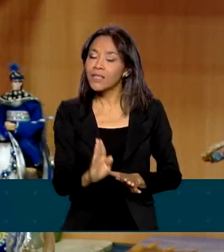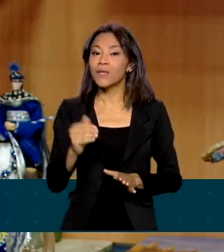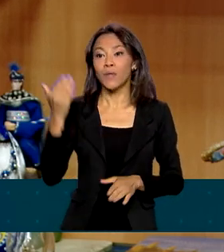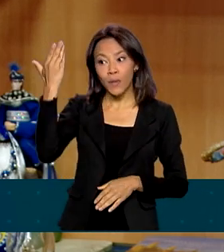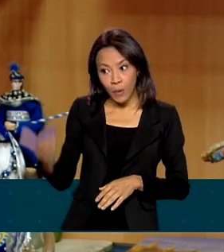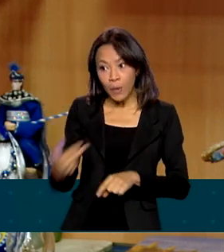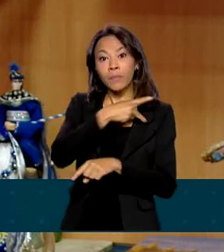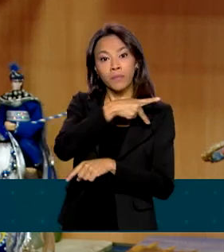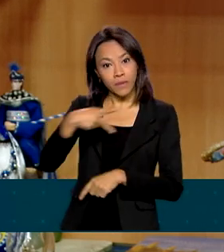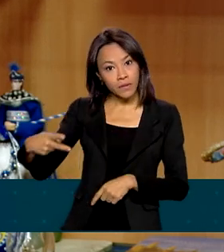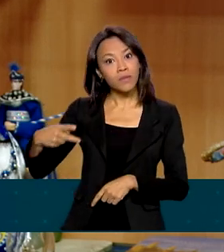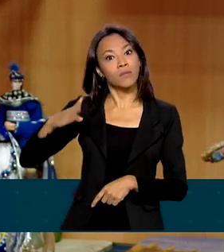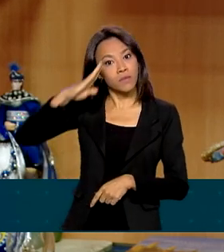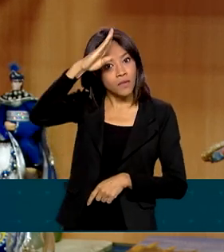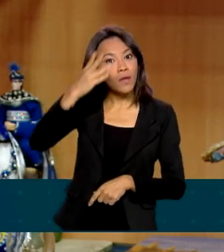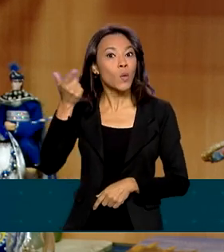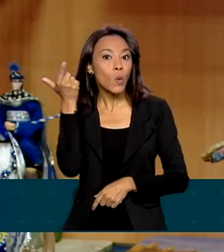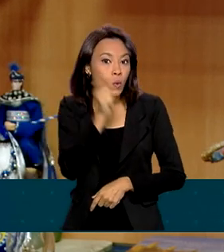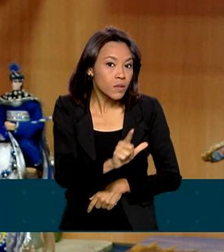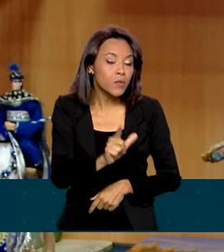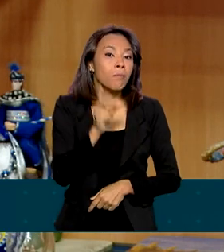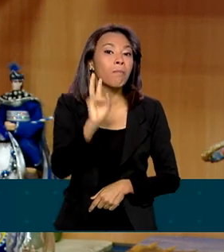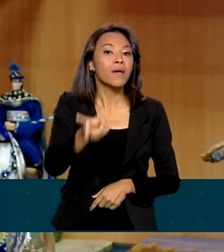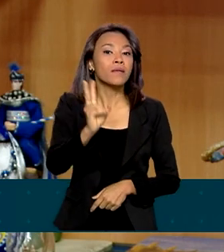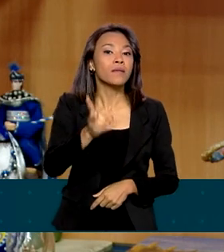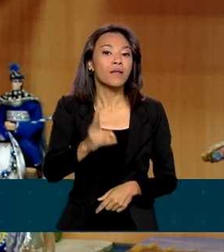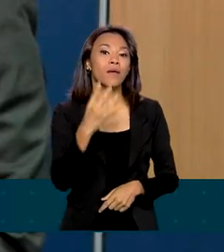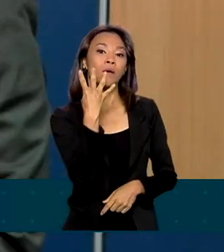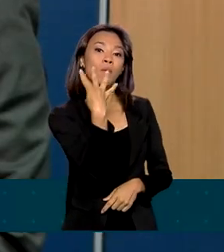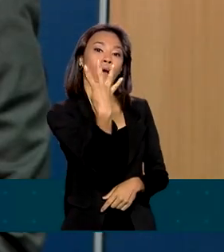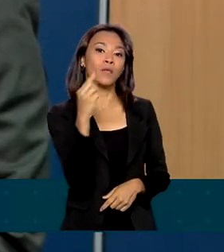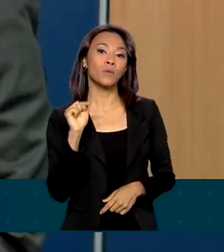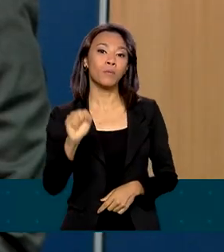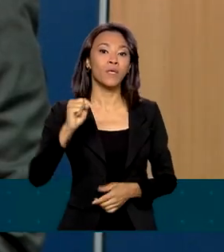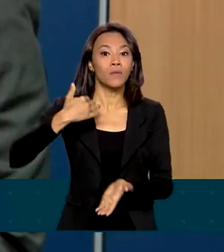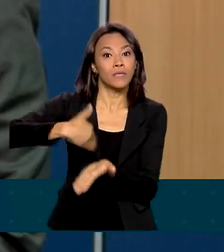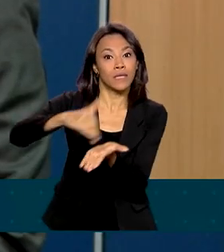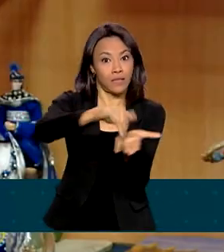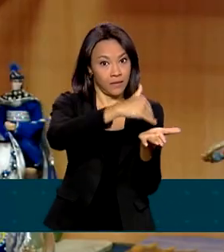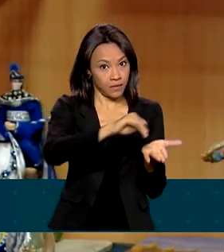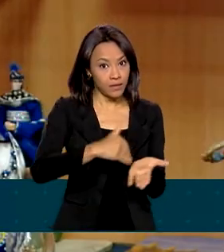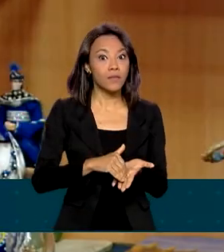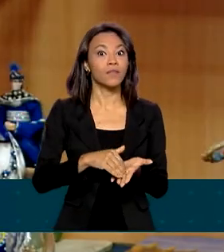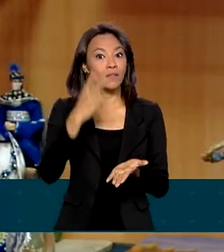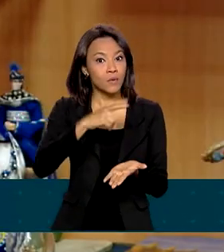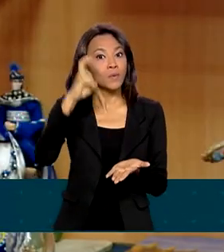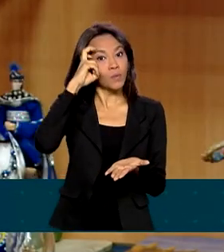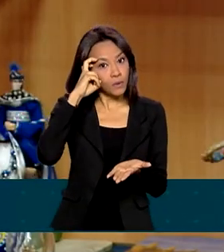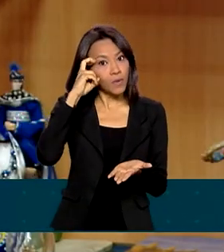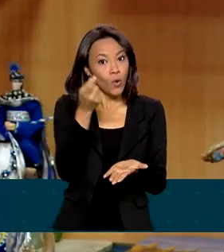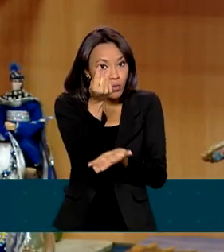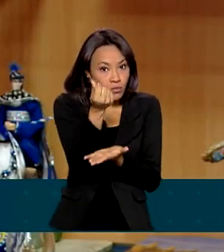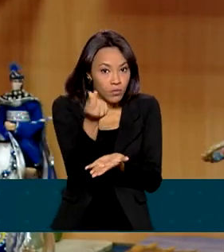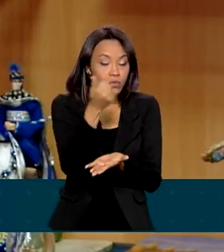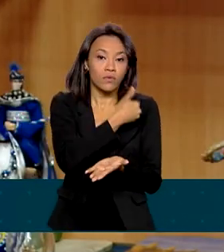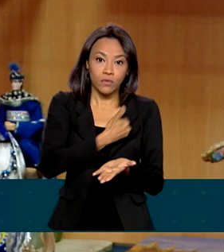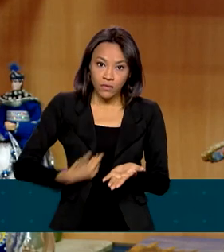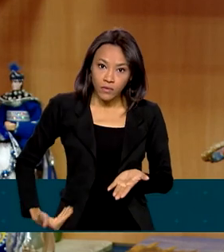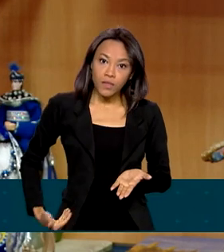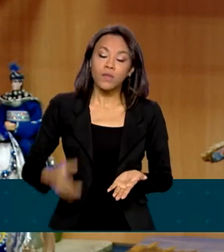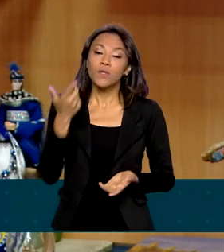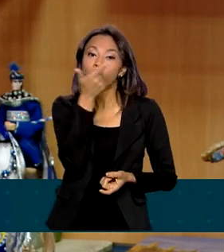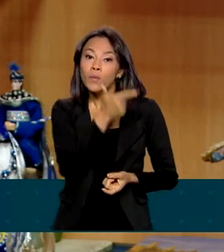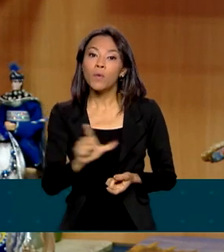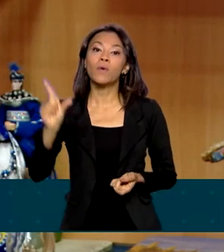conseguiu manter 4 mil secretarias de cultura com verbas públicas. E outra medida importantíssima que nós